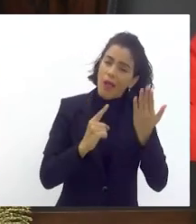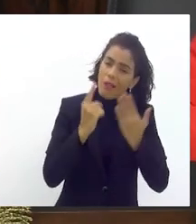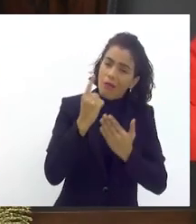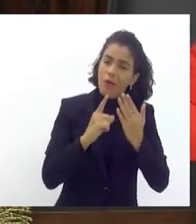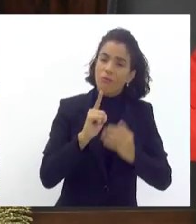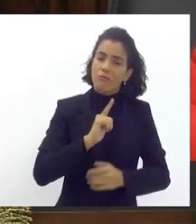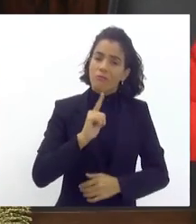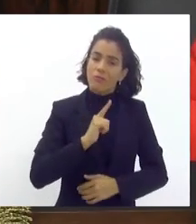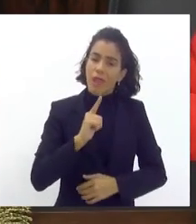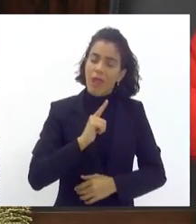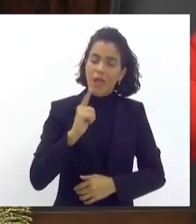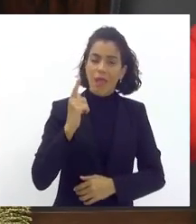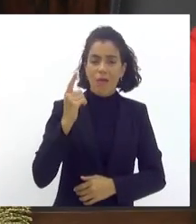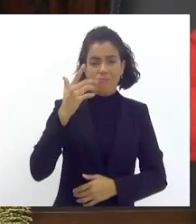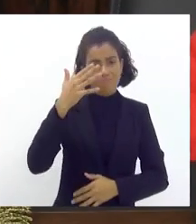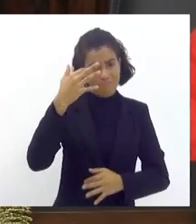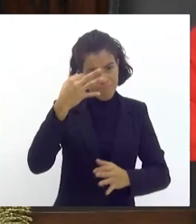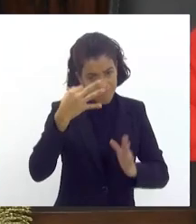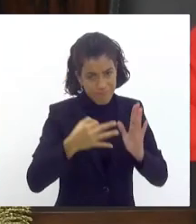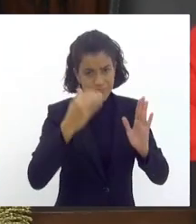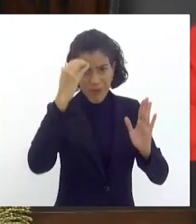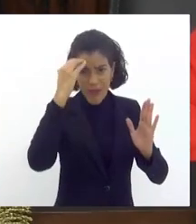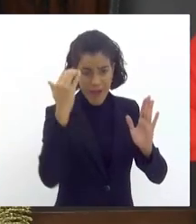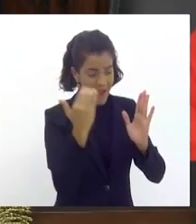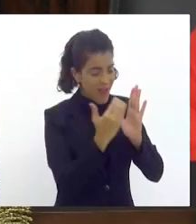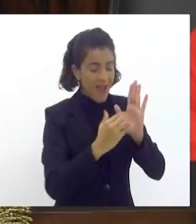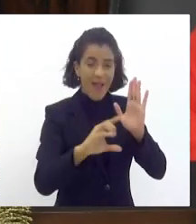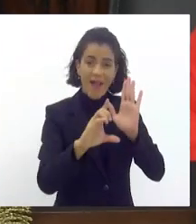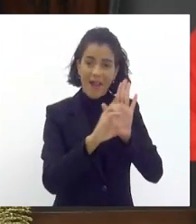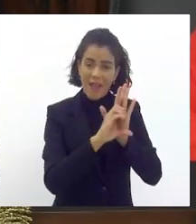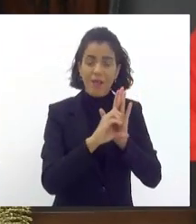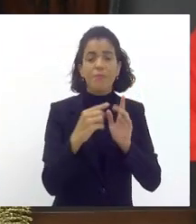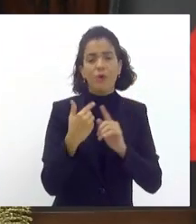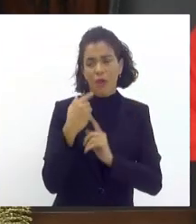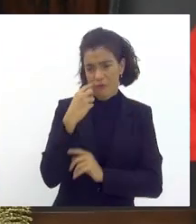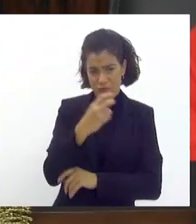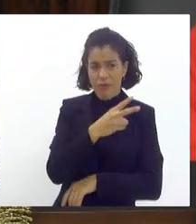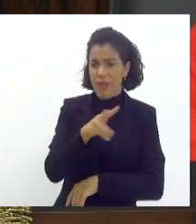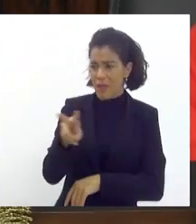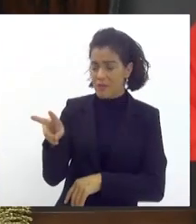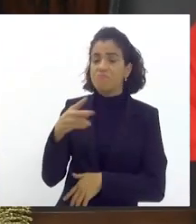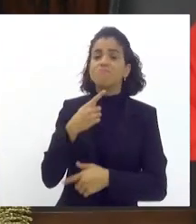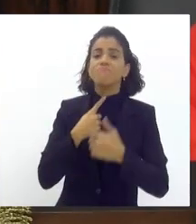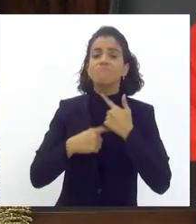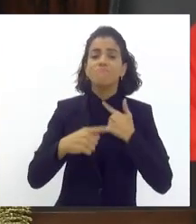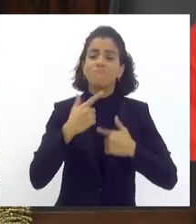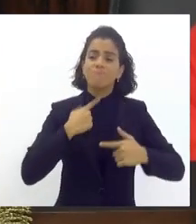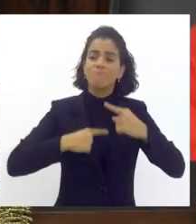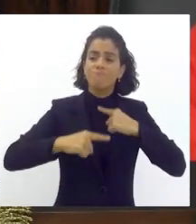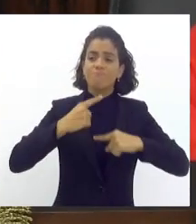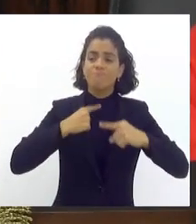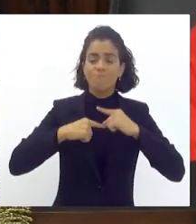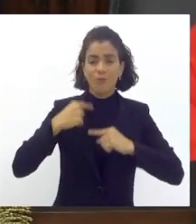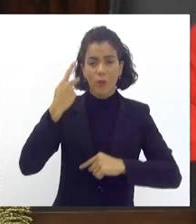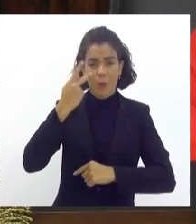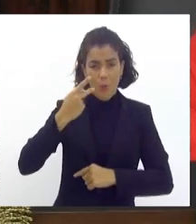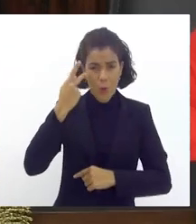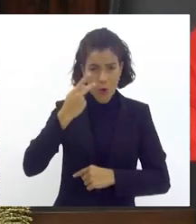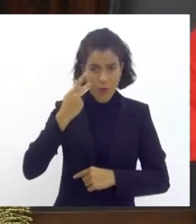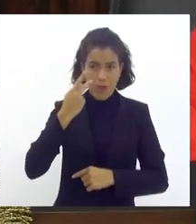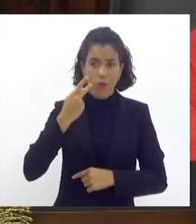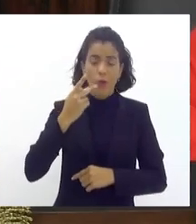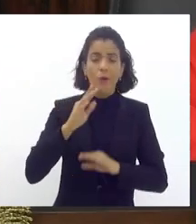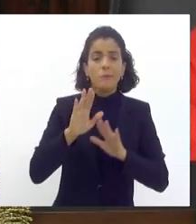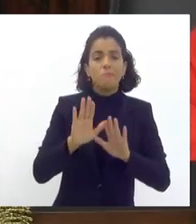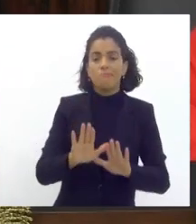reconhecimento de fato na lei porque a gente vê muita vontade de todos os políticos envolvidos